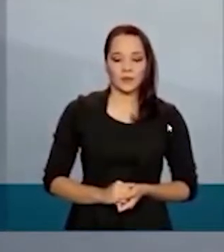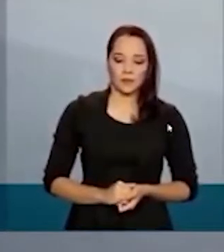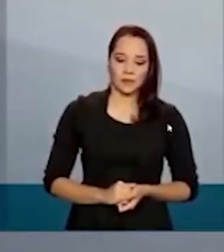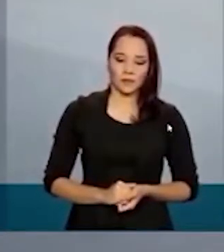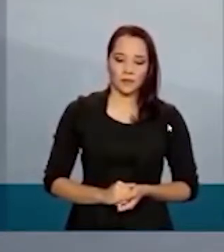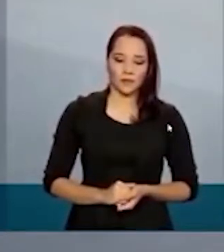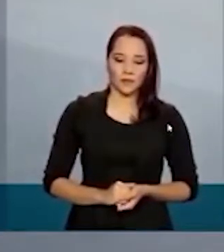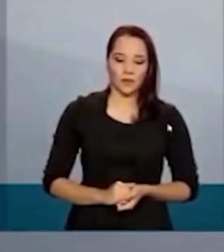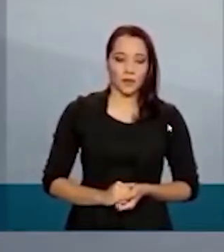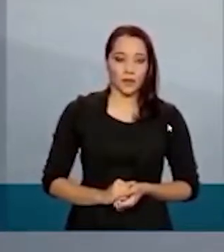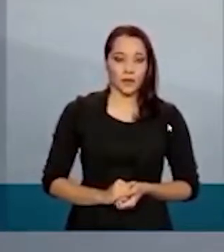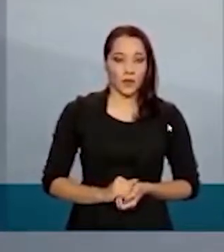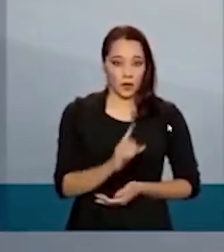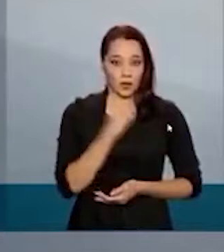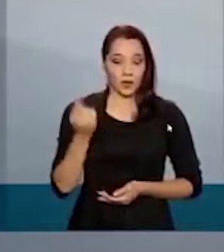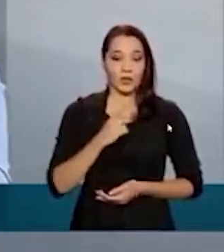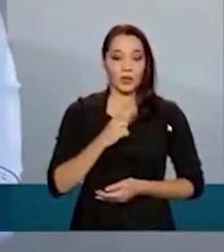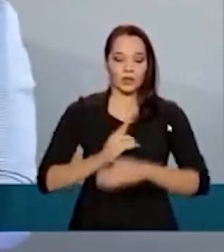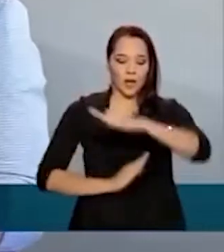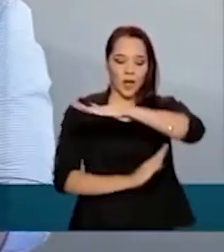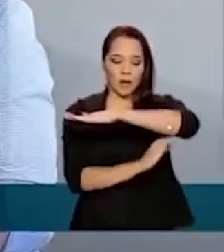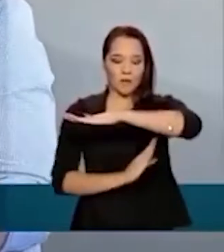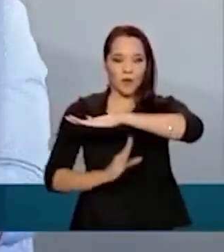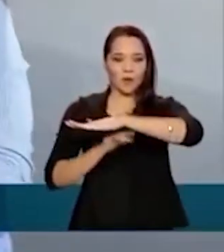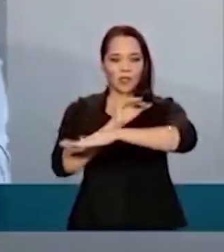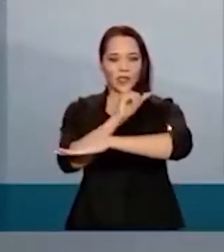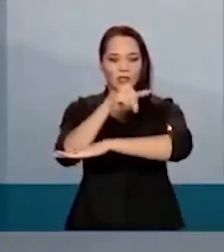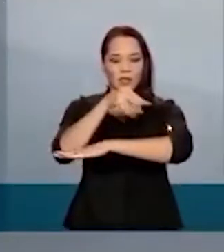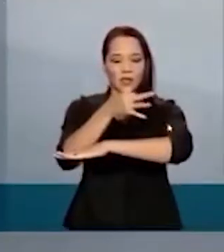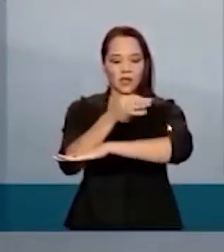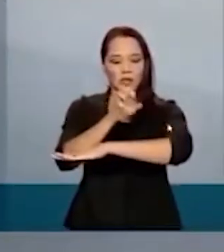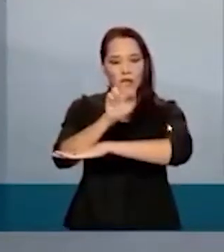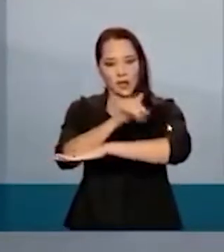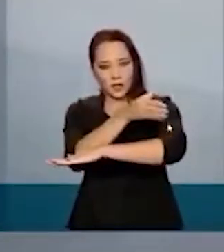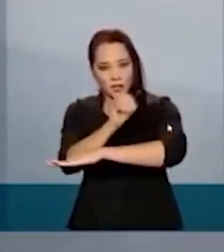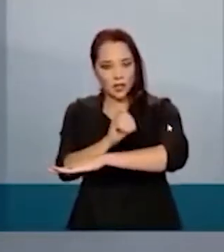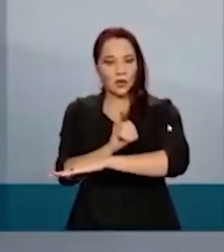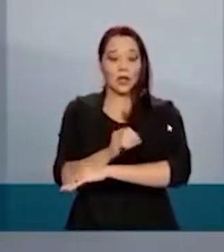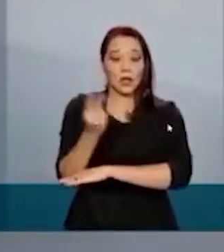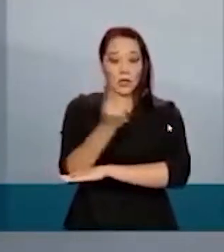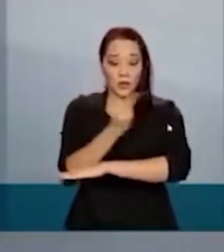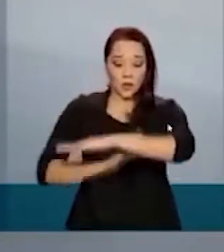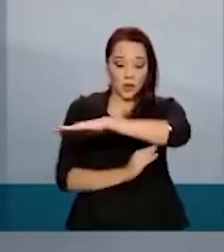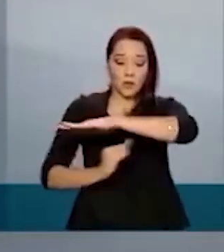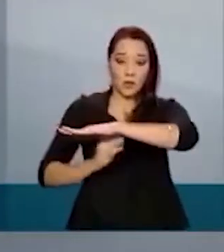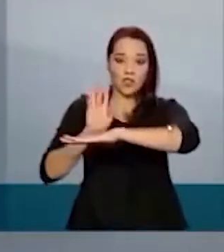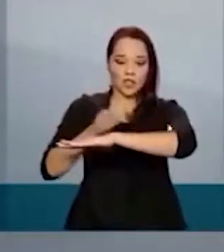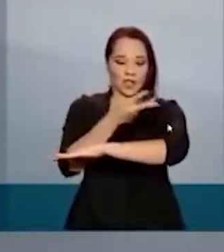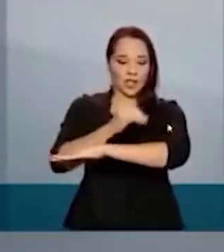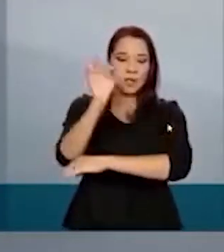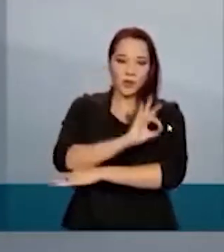E nós temos a ponte da integração, a segunda ponte internacional de Foz andando, que já está com 30%